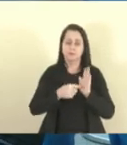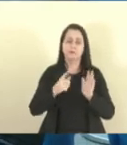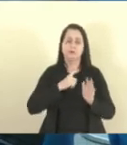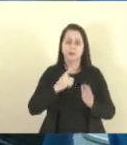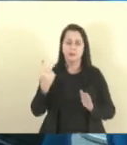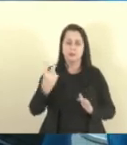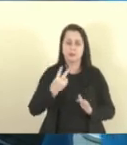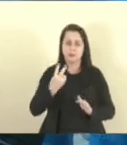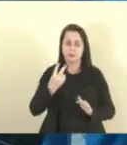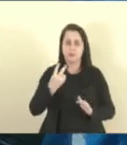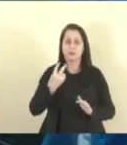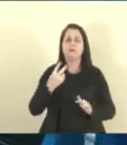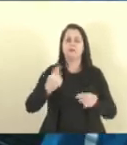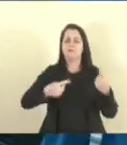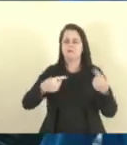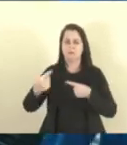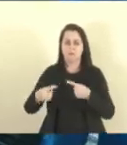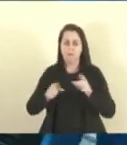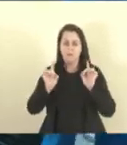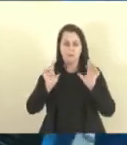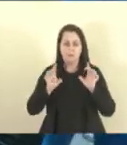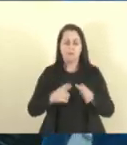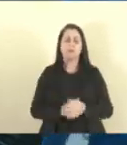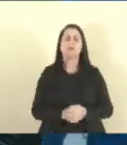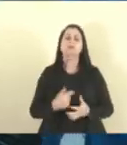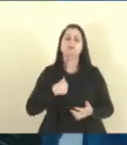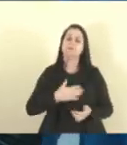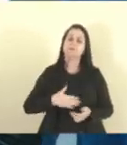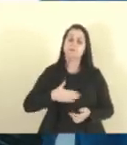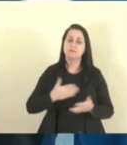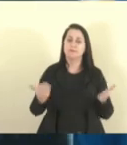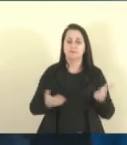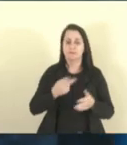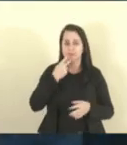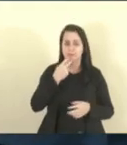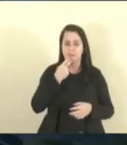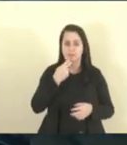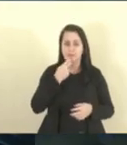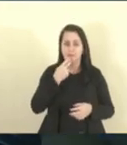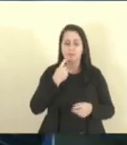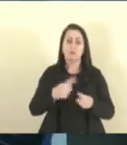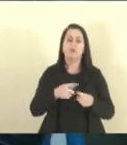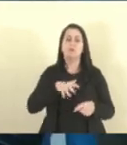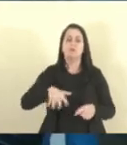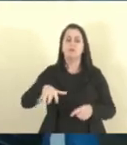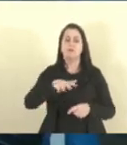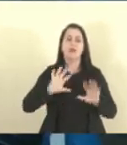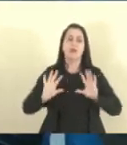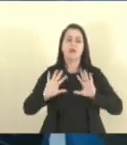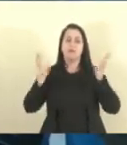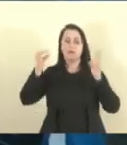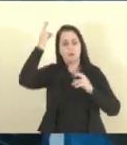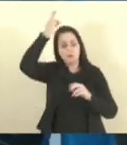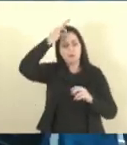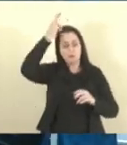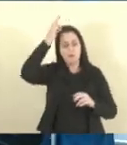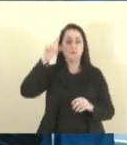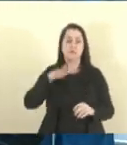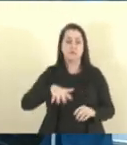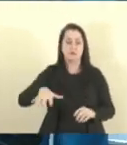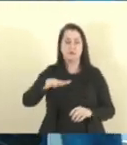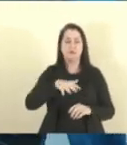sessão de discussão especial. que eu gostaria de me manifestar. O setor de eventos no Estado do Espírito Santo foi o setor